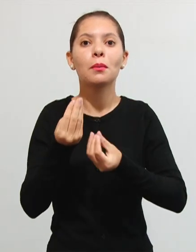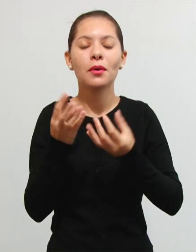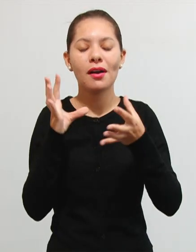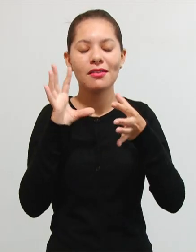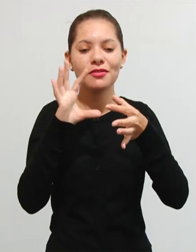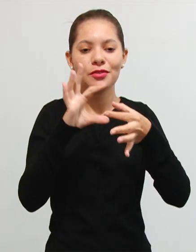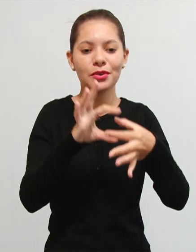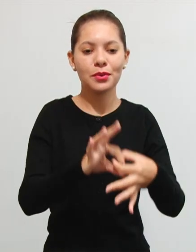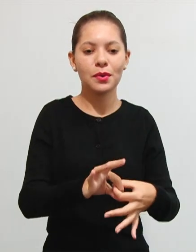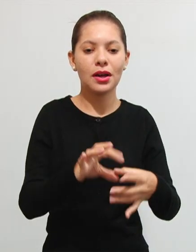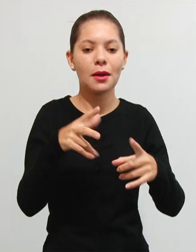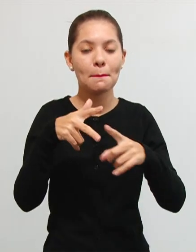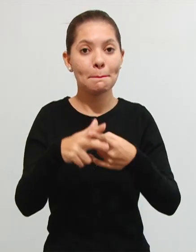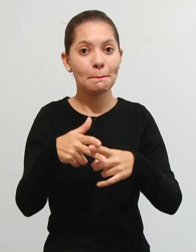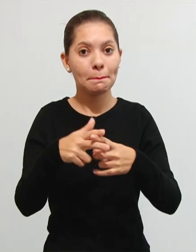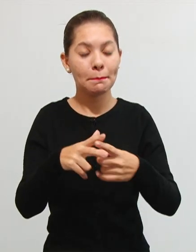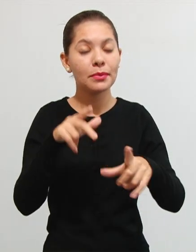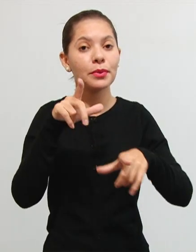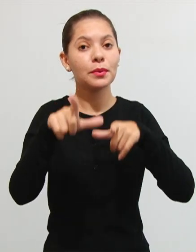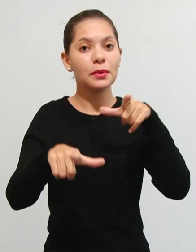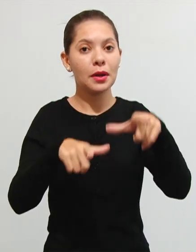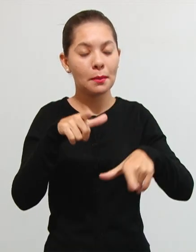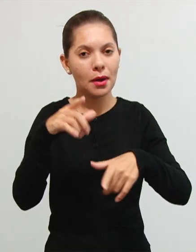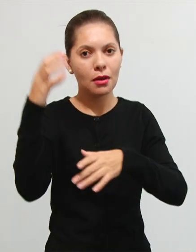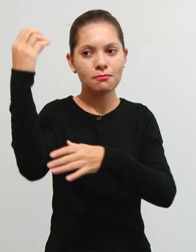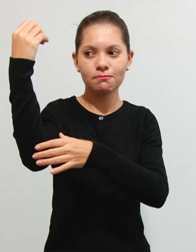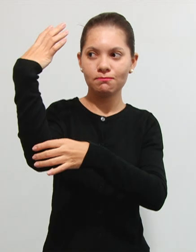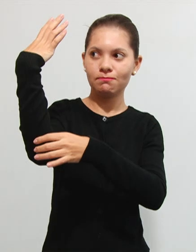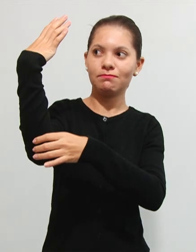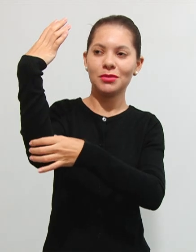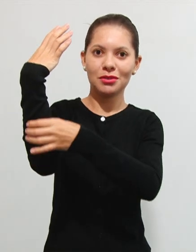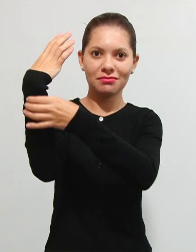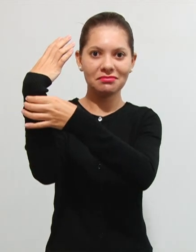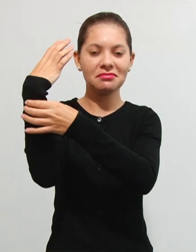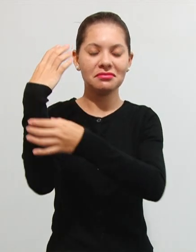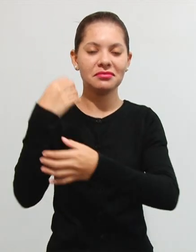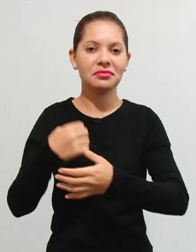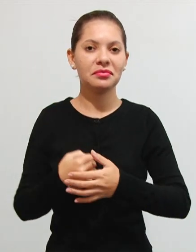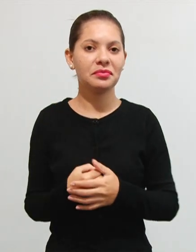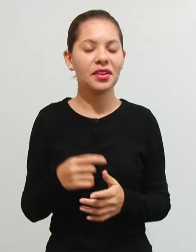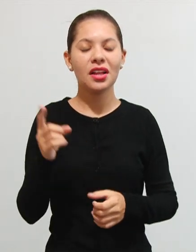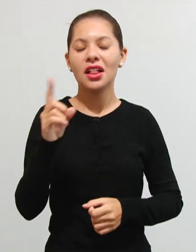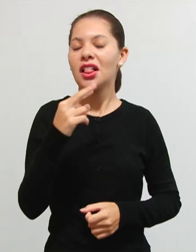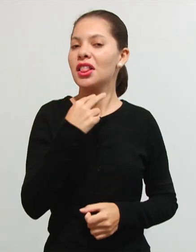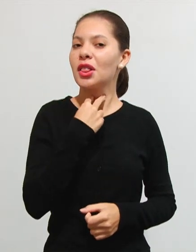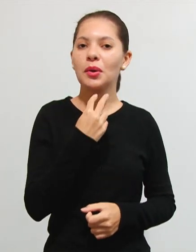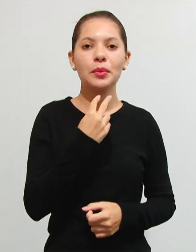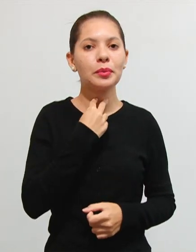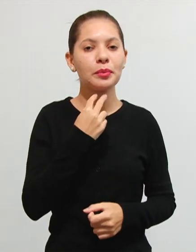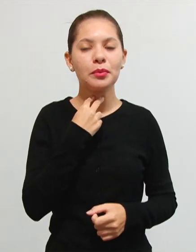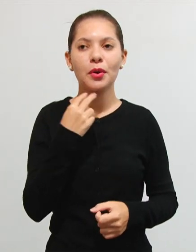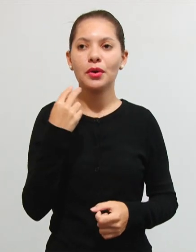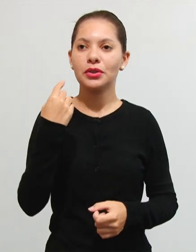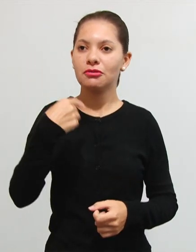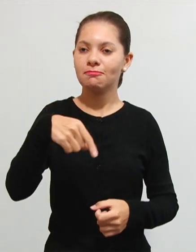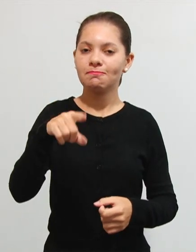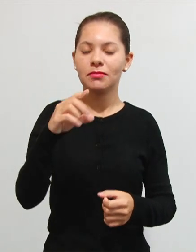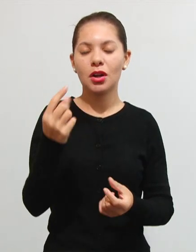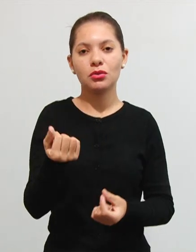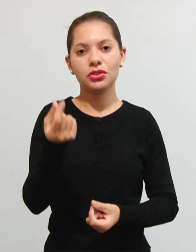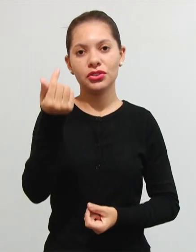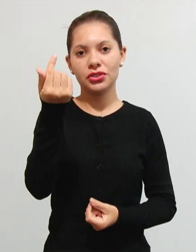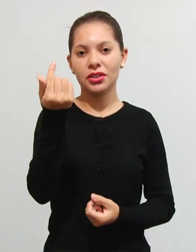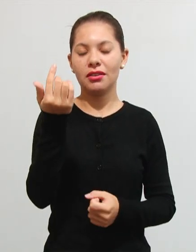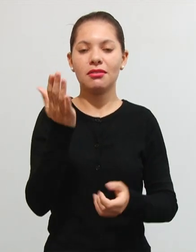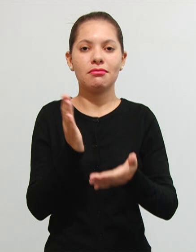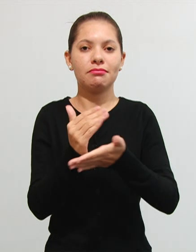a manutenção desse serviço público de iluminação tá não vai poder dar outra destinação para o dinheiro que for